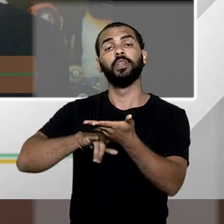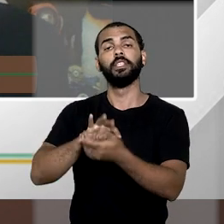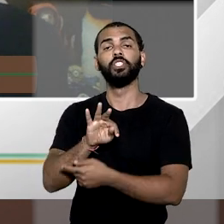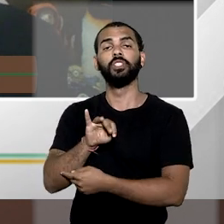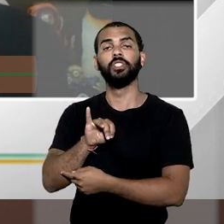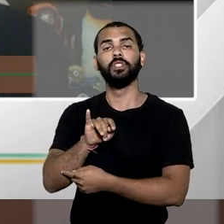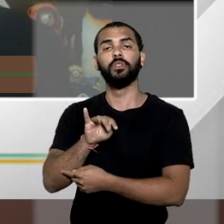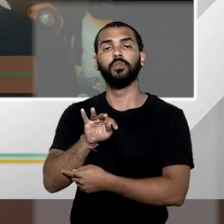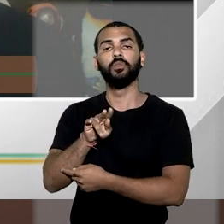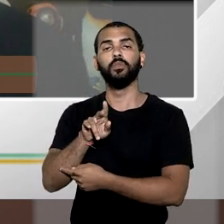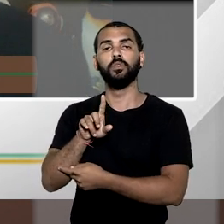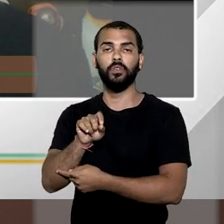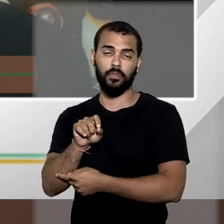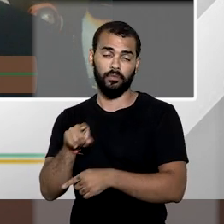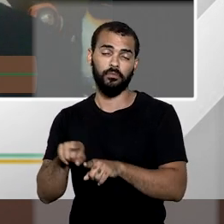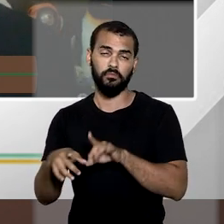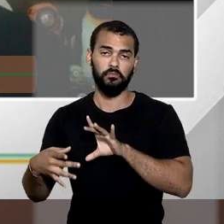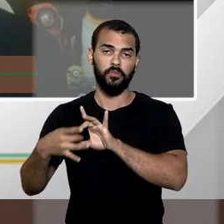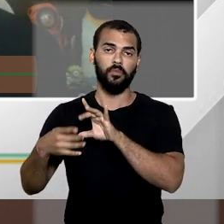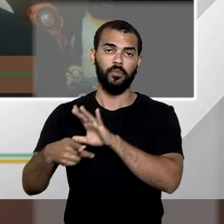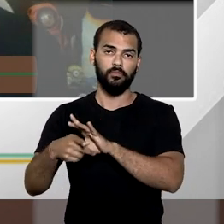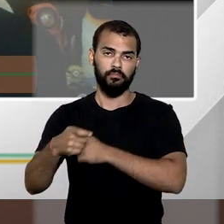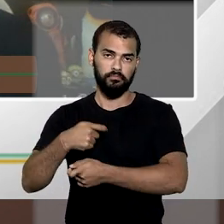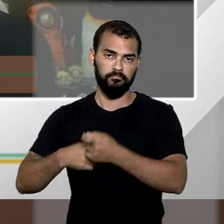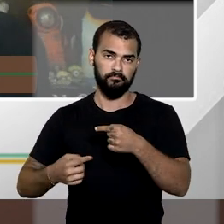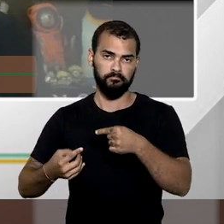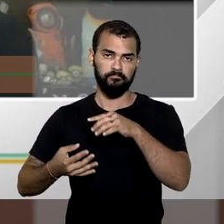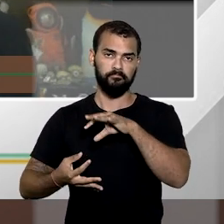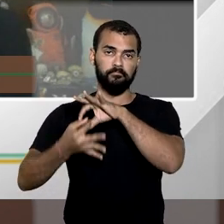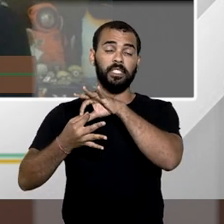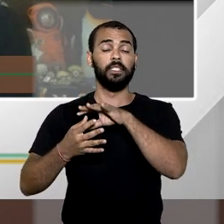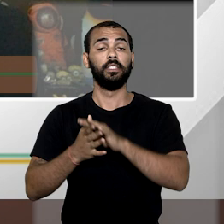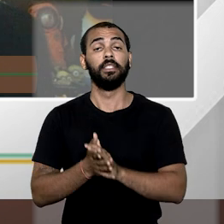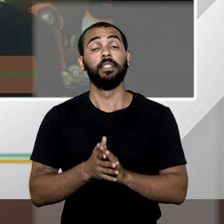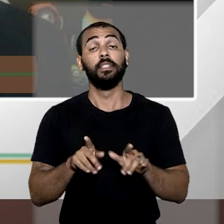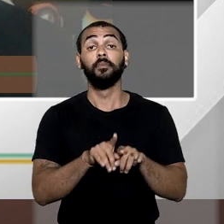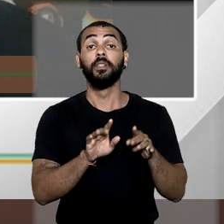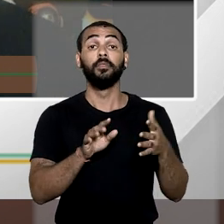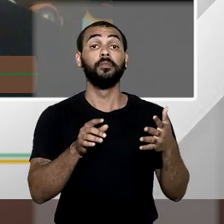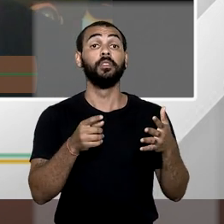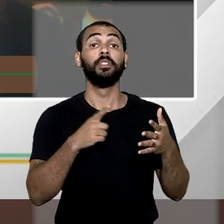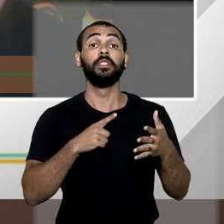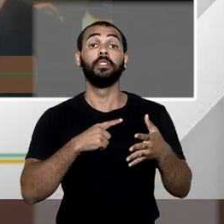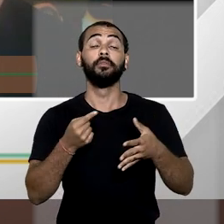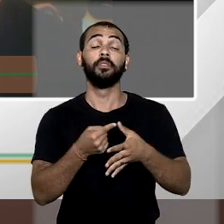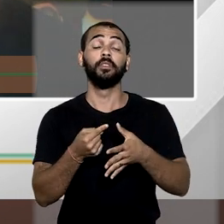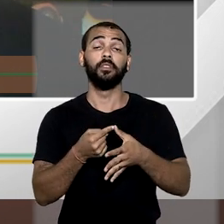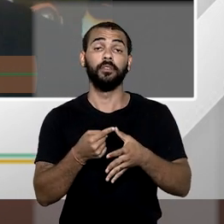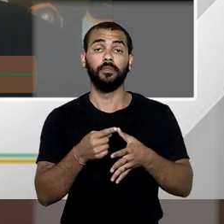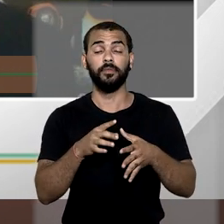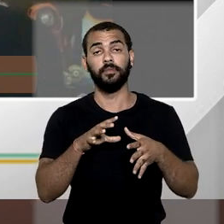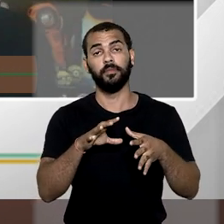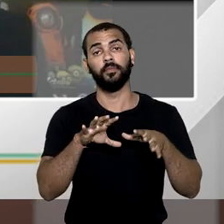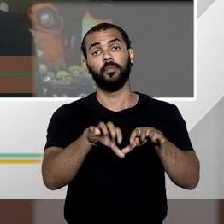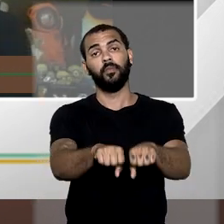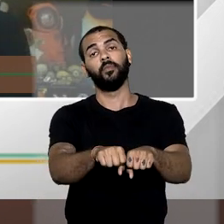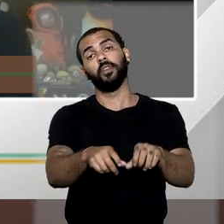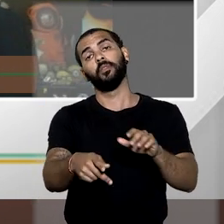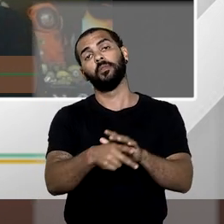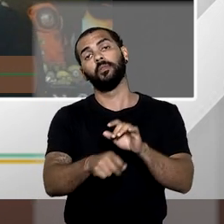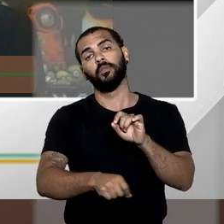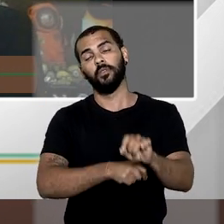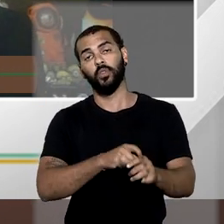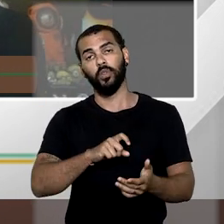cláusulas de correção monetária. Por fim, e peço desculpas pela extensão, por fim, temos a desapropriedade, na verdade,